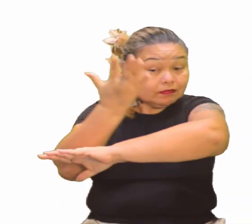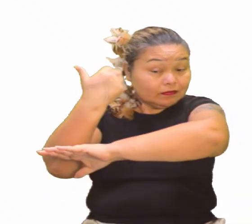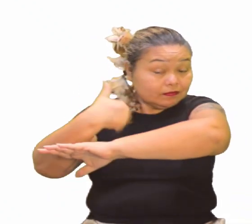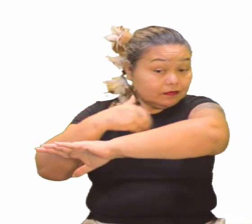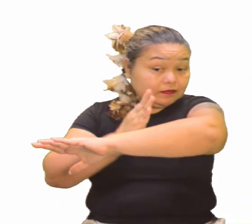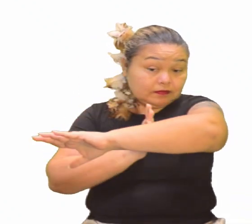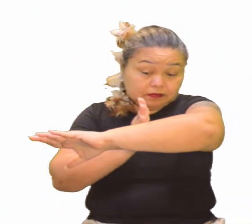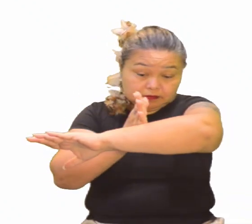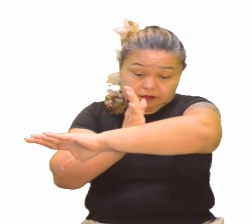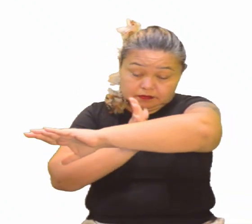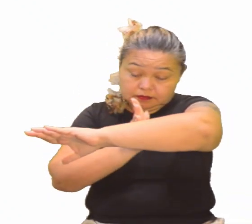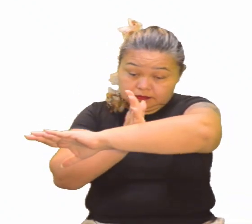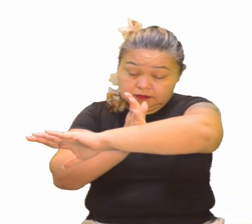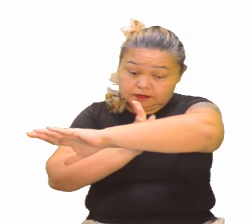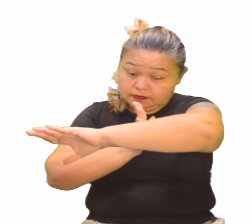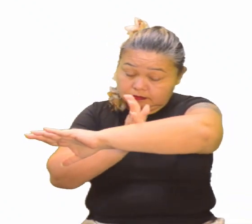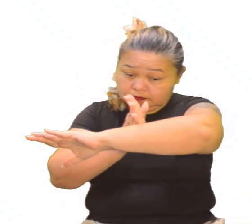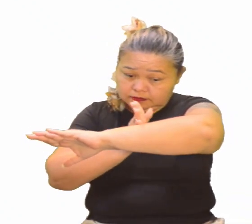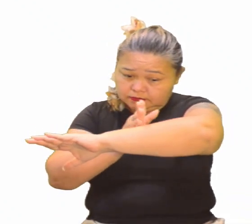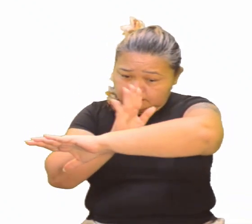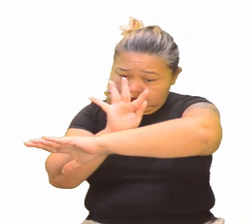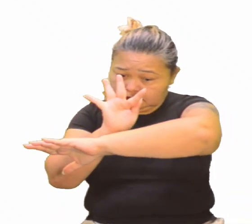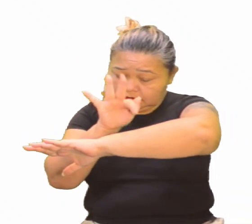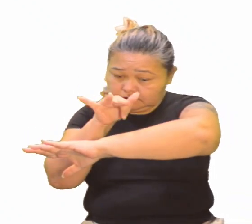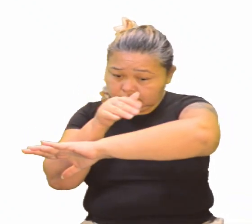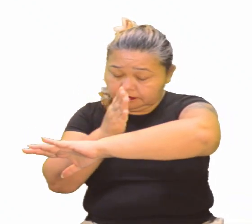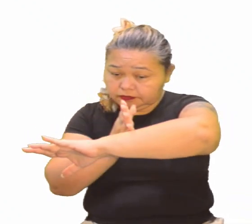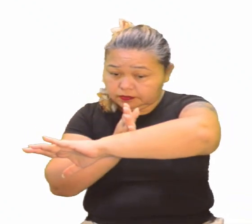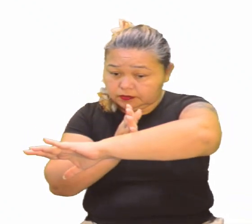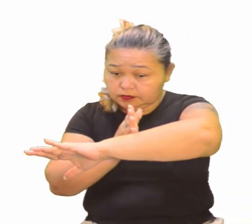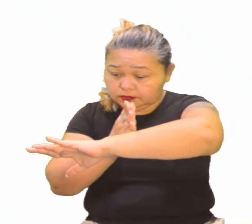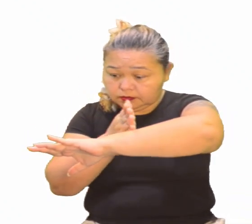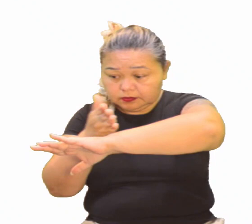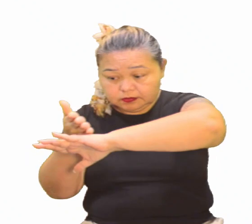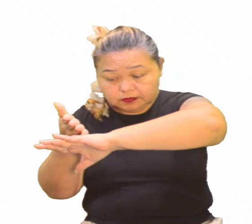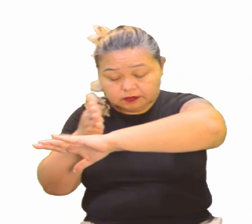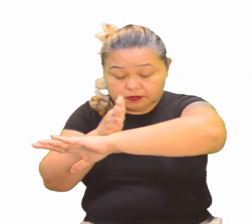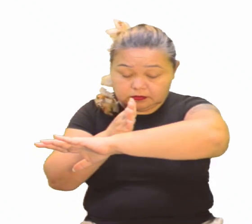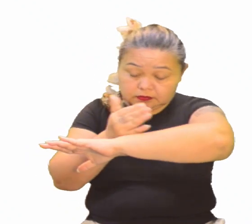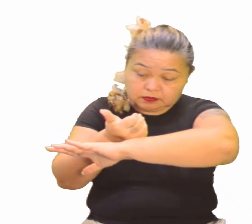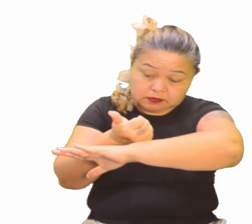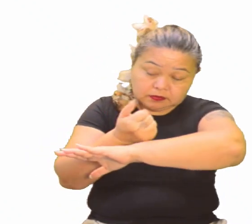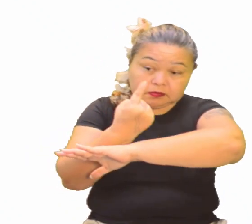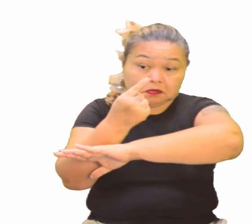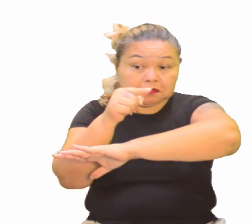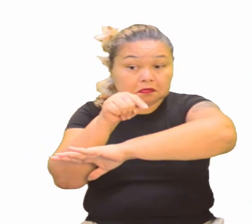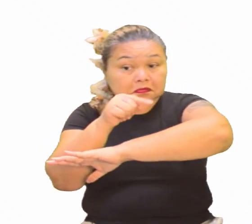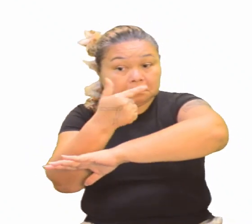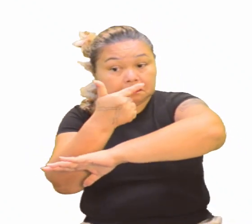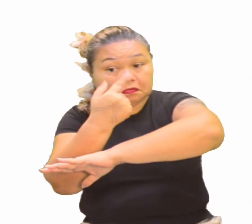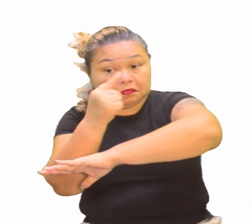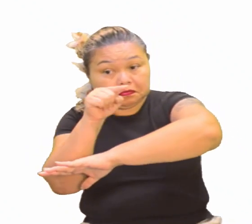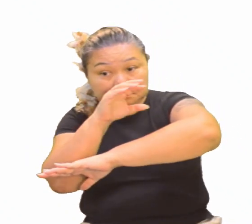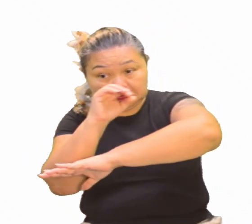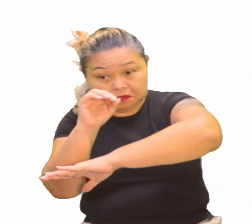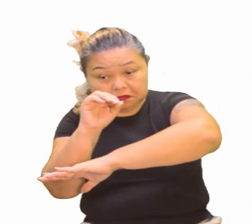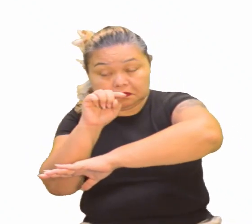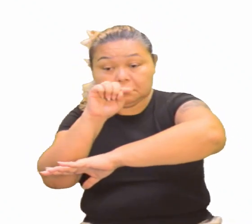Idade Média, numa perspectiva dos períodos, né? De mil, mil e cem, mil e duzentos,